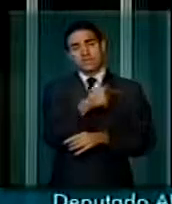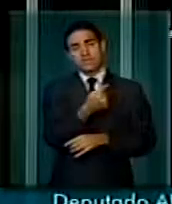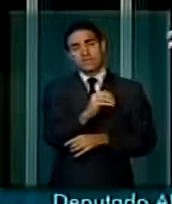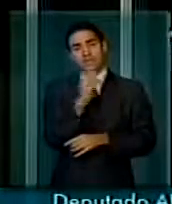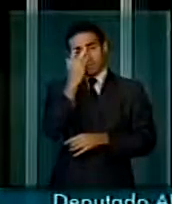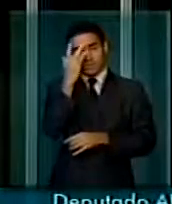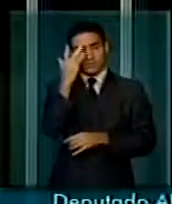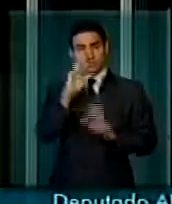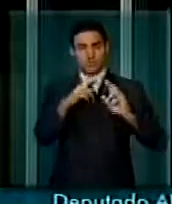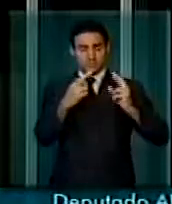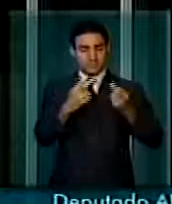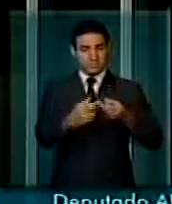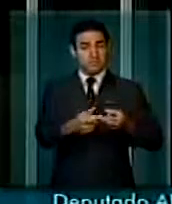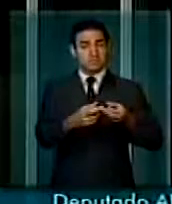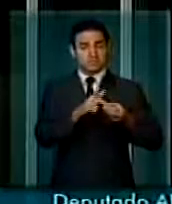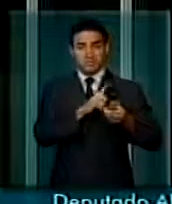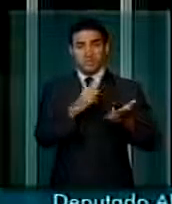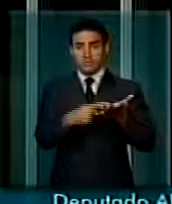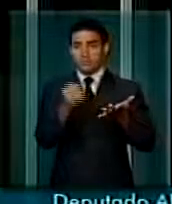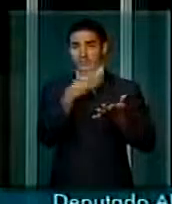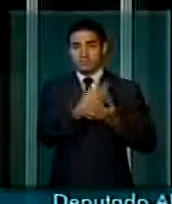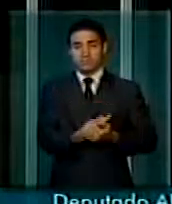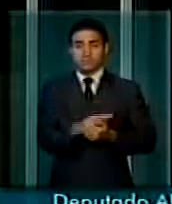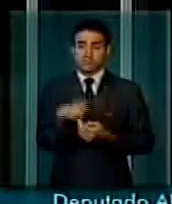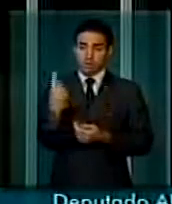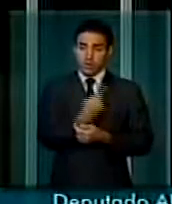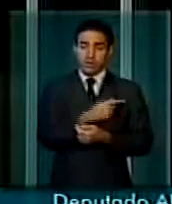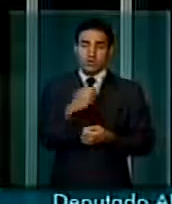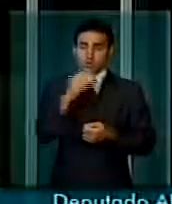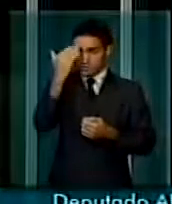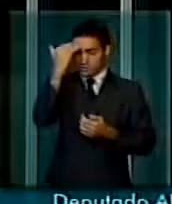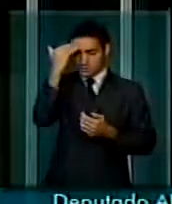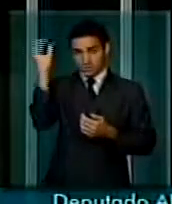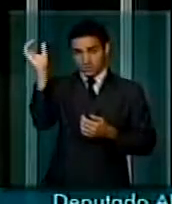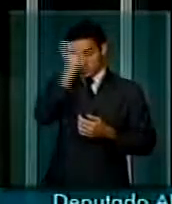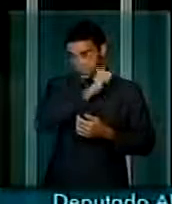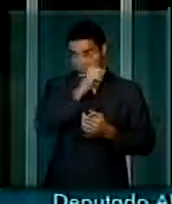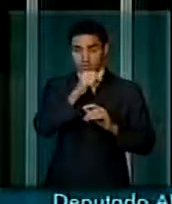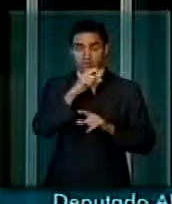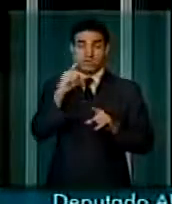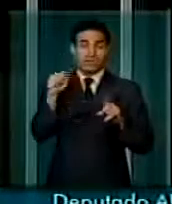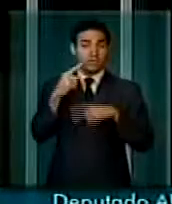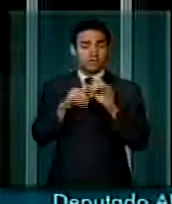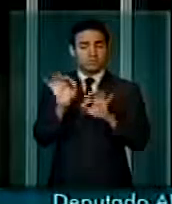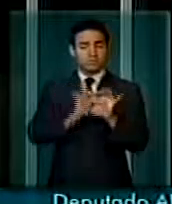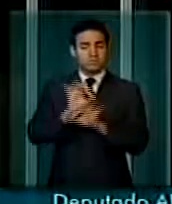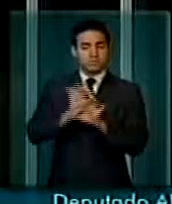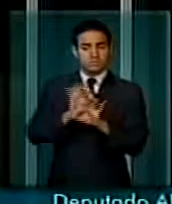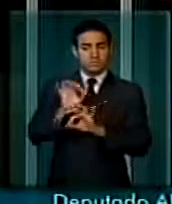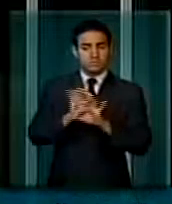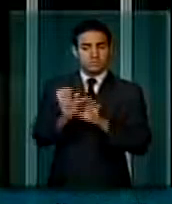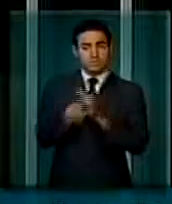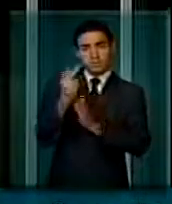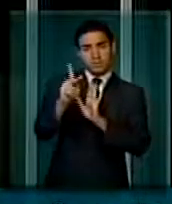Acho que temos que, em primeiro lugar, nos sensibilizarmos. Depois, nos organizarmos, quem sabe através de um